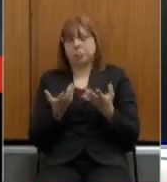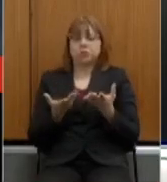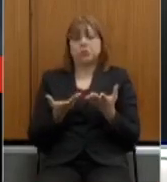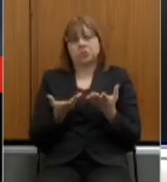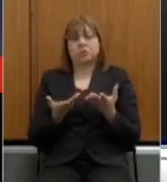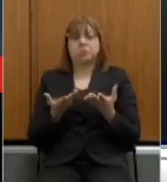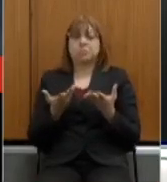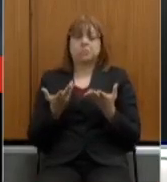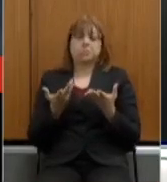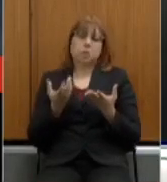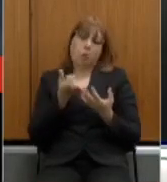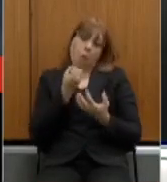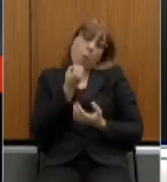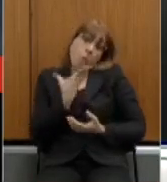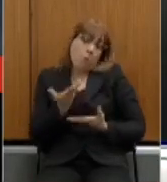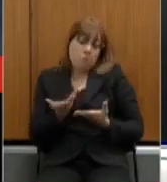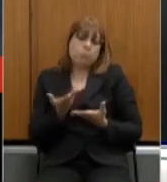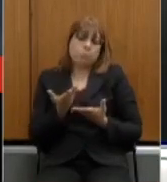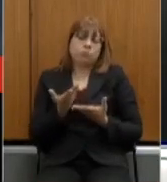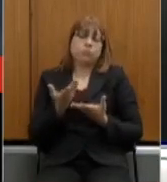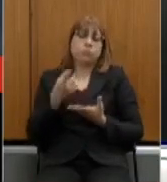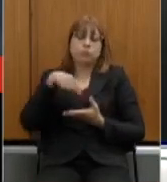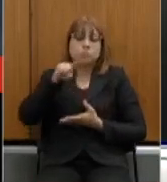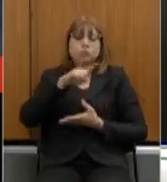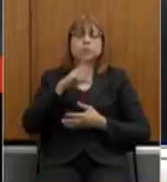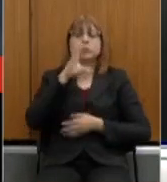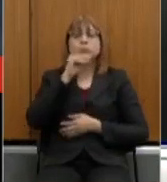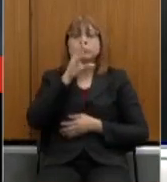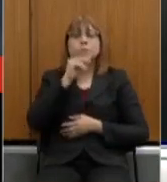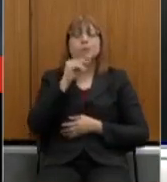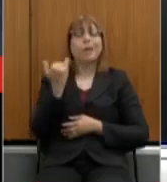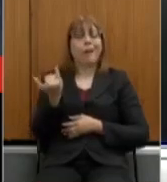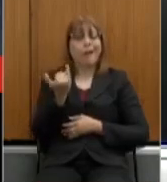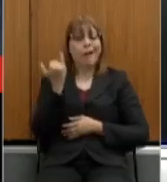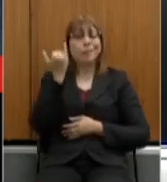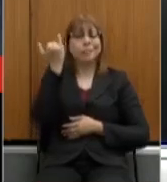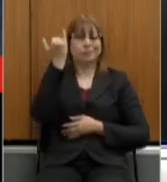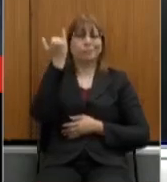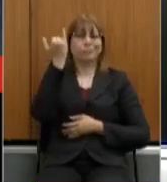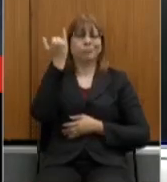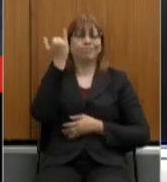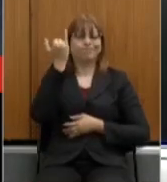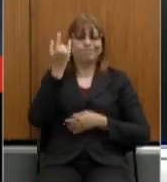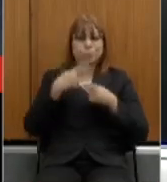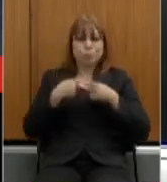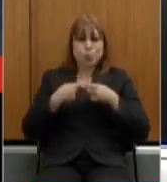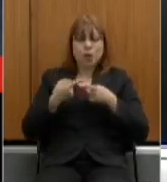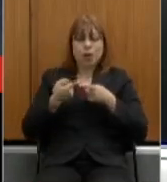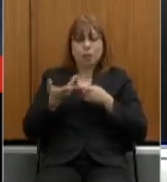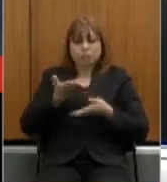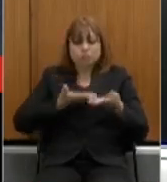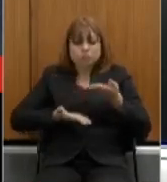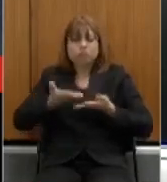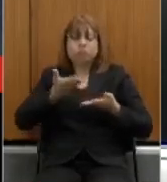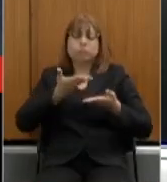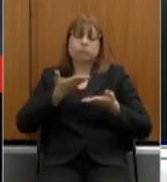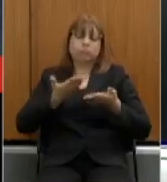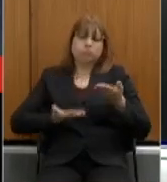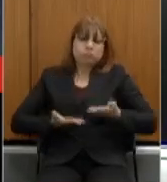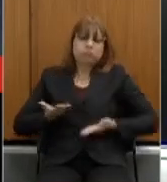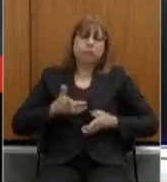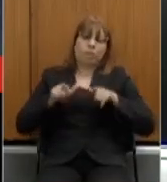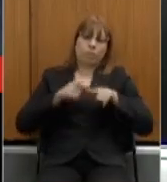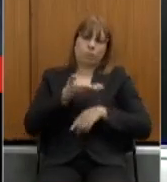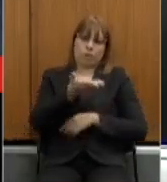prestam serviços tão importantes aos 21 milhões de mineiras e mineiros. Desde que a